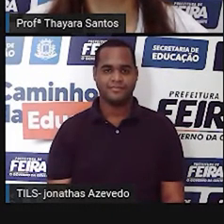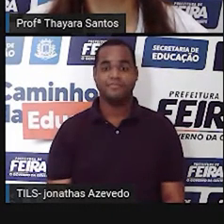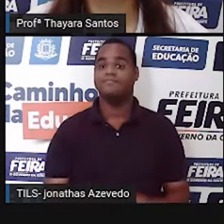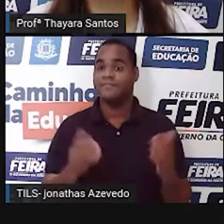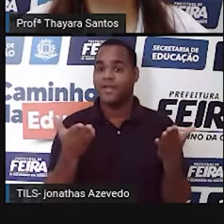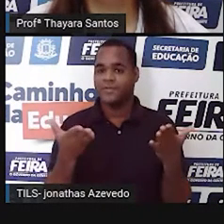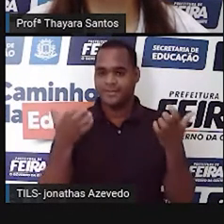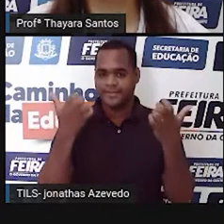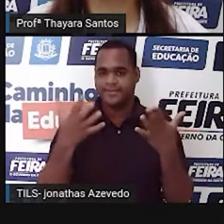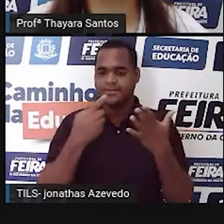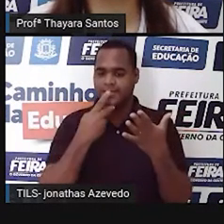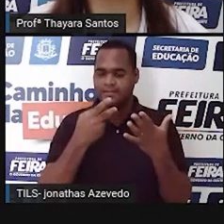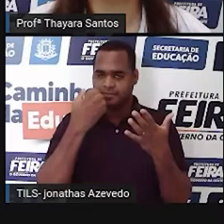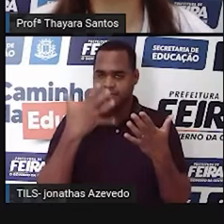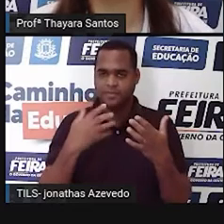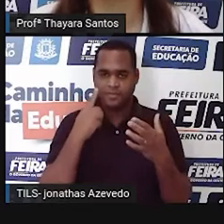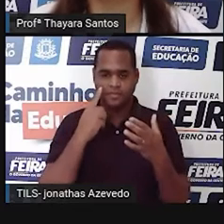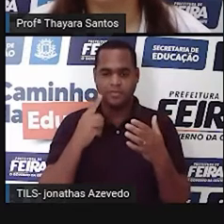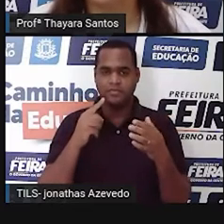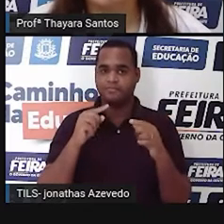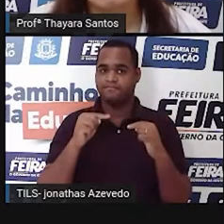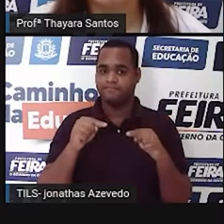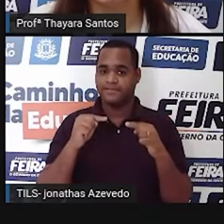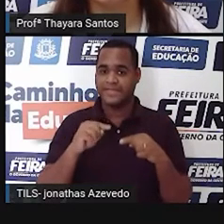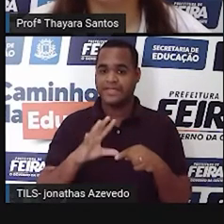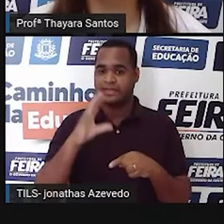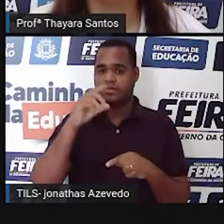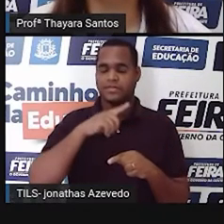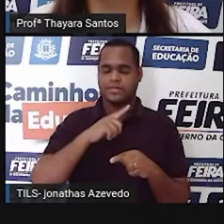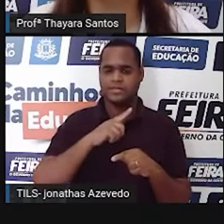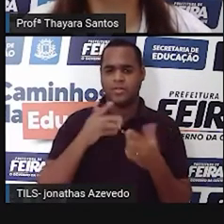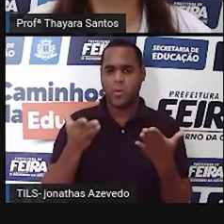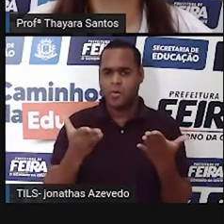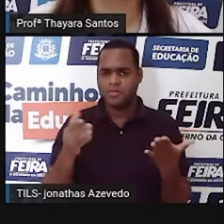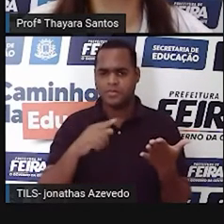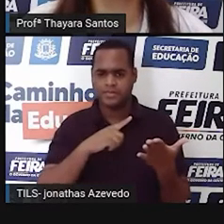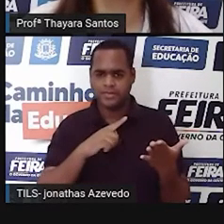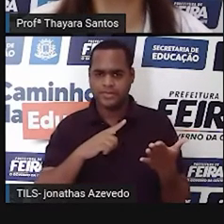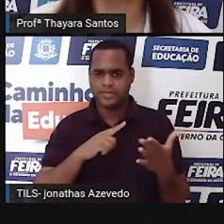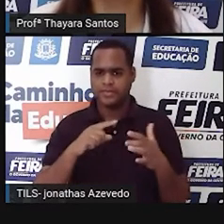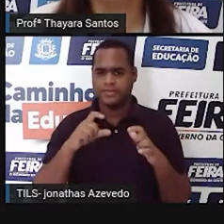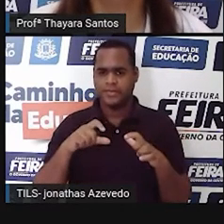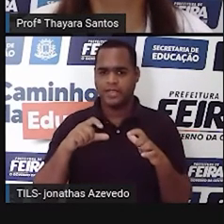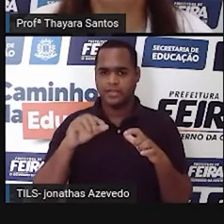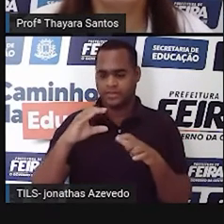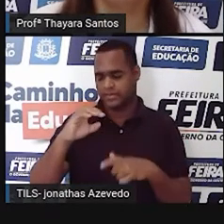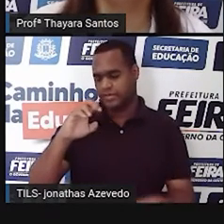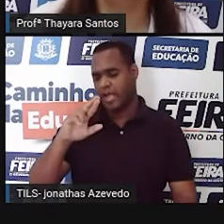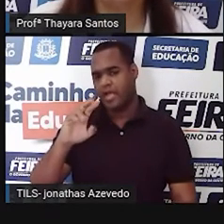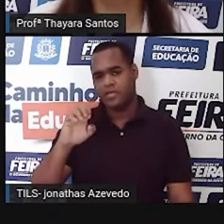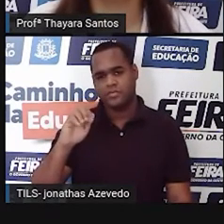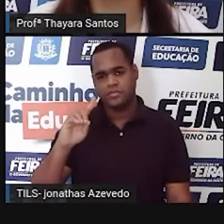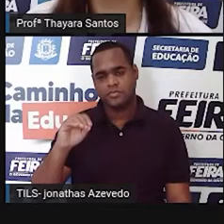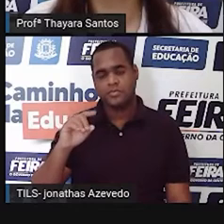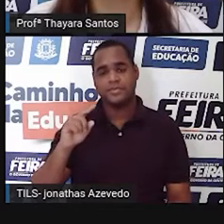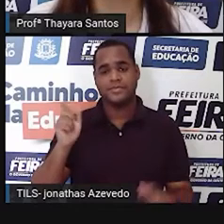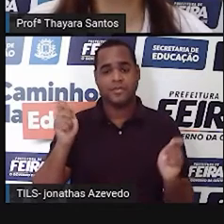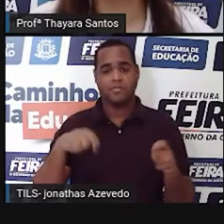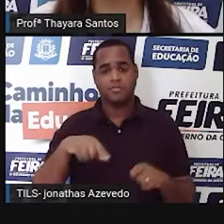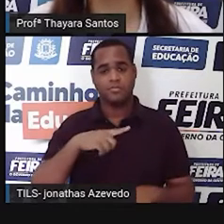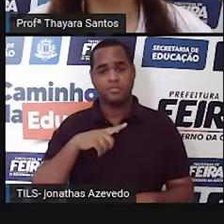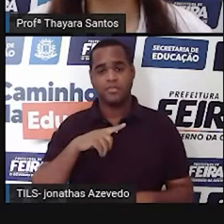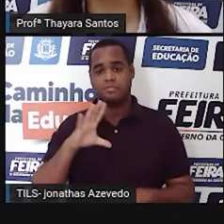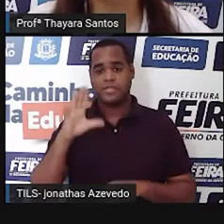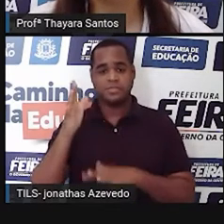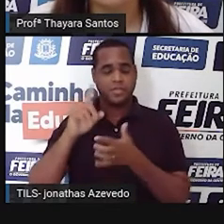Agora vamos falar um pouquinho sobre as ameaças a esse bioma. O que é que hoje está colocando esse bioma em risco? Então,